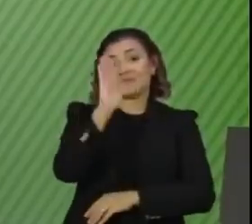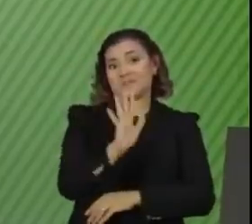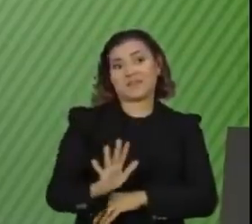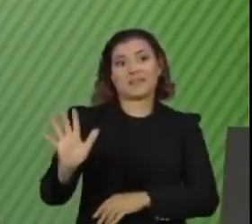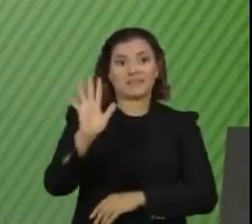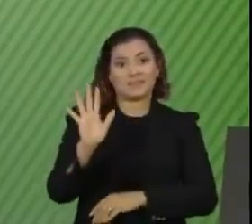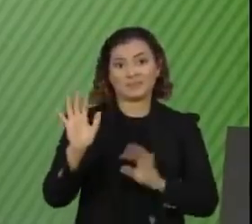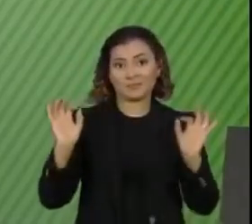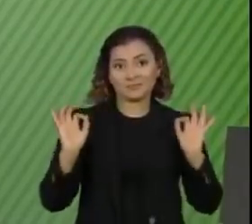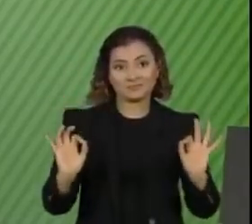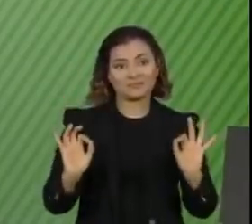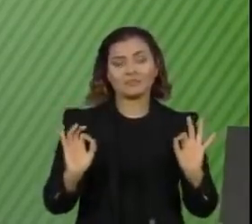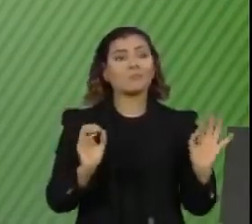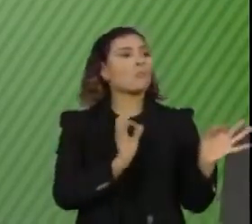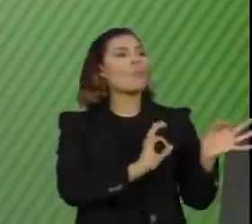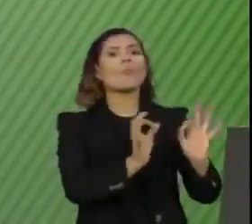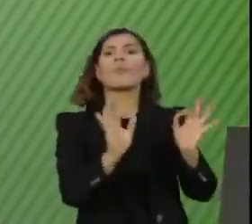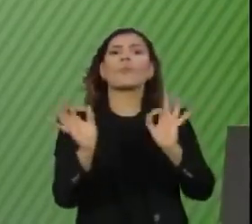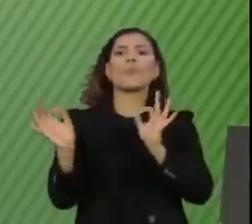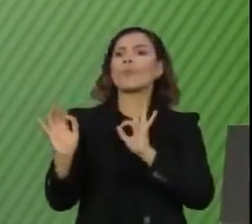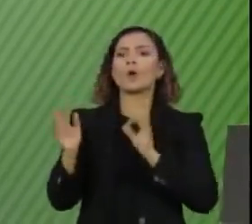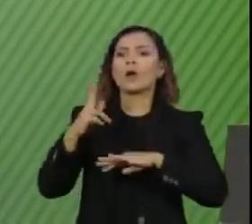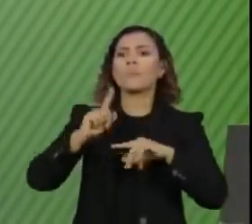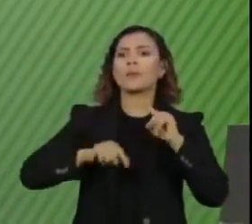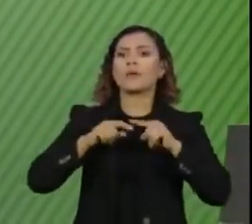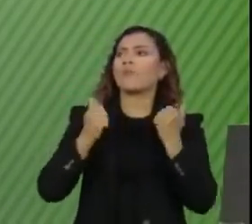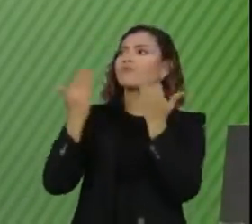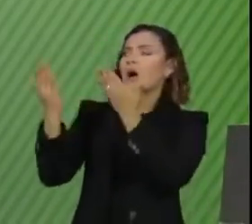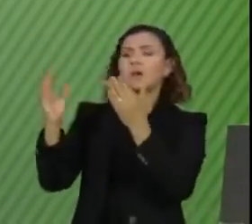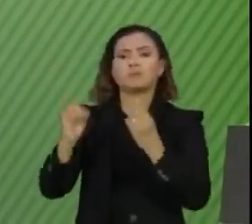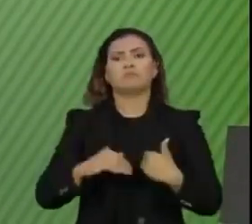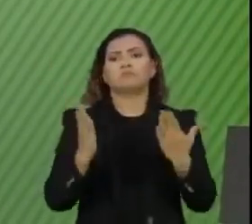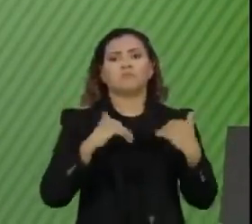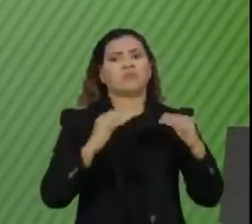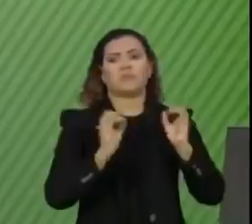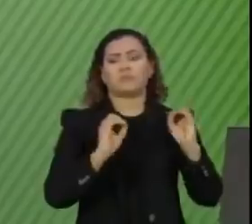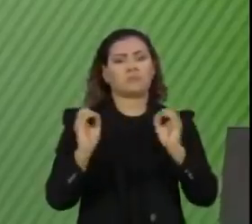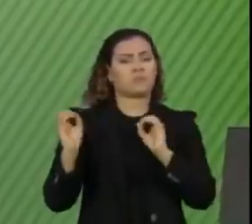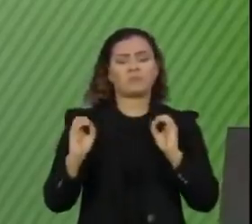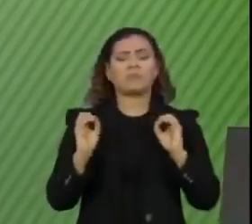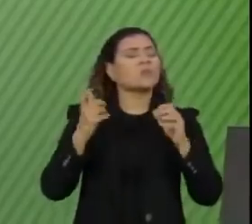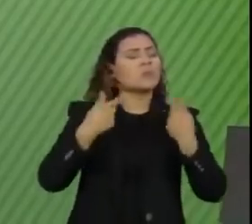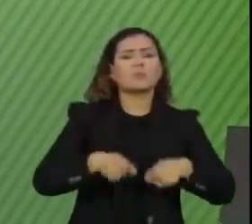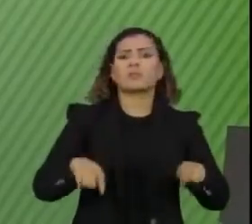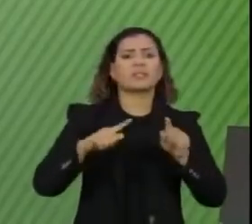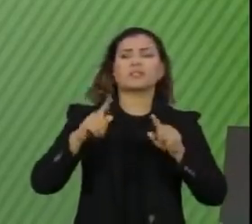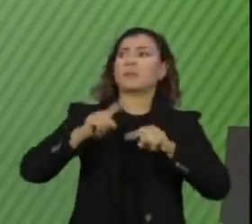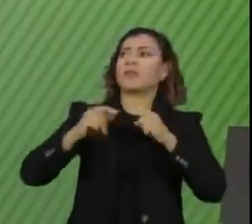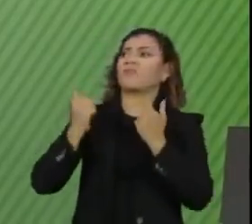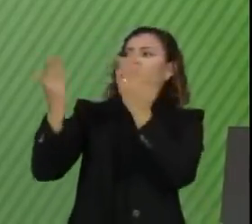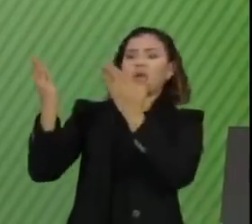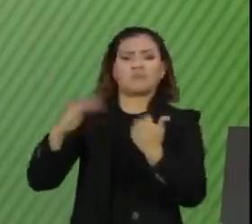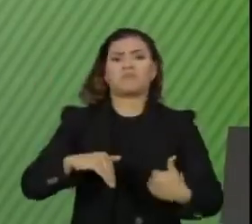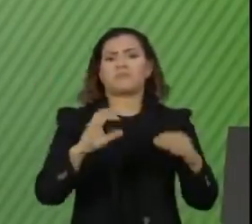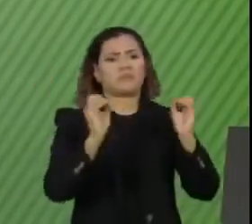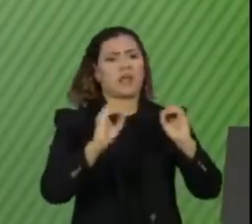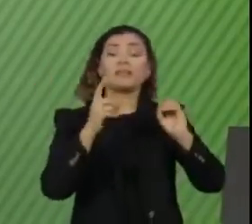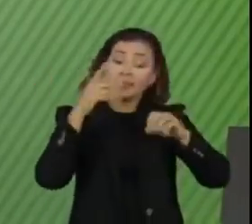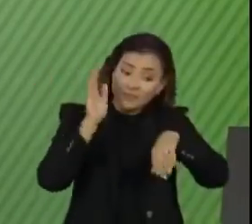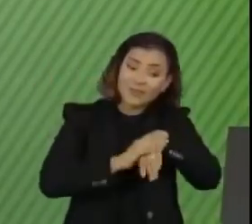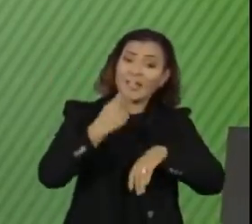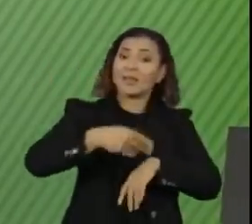Não dependemos nada, nada de importação, não dependemos nada, nada de licenciamento. Vamos ser